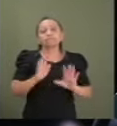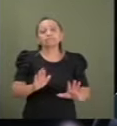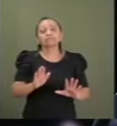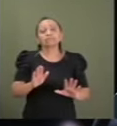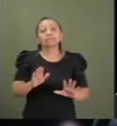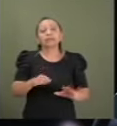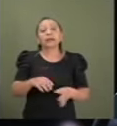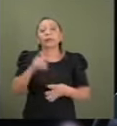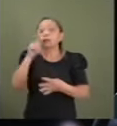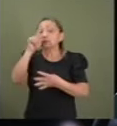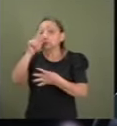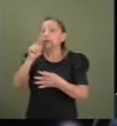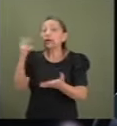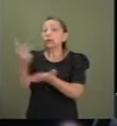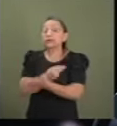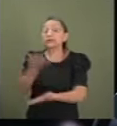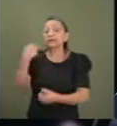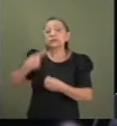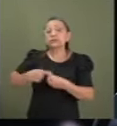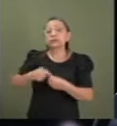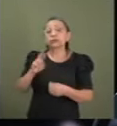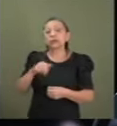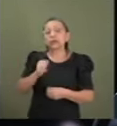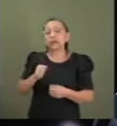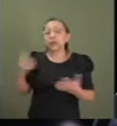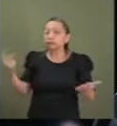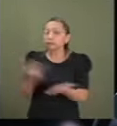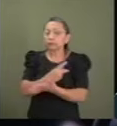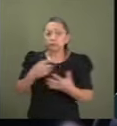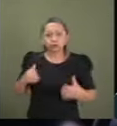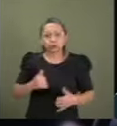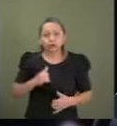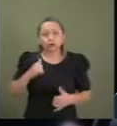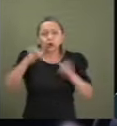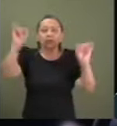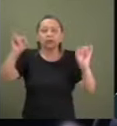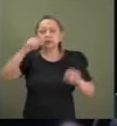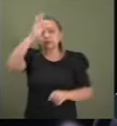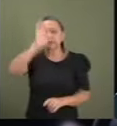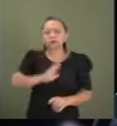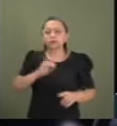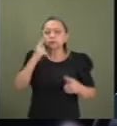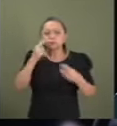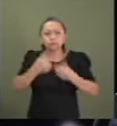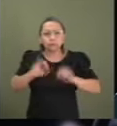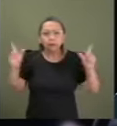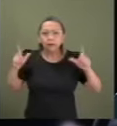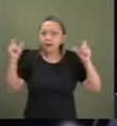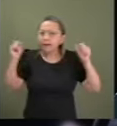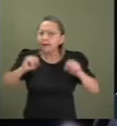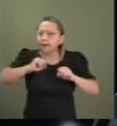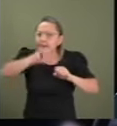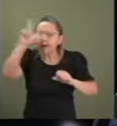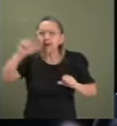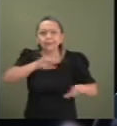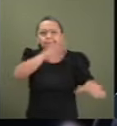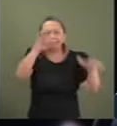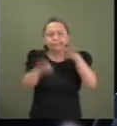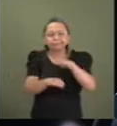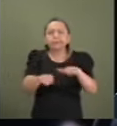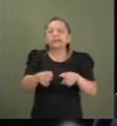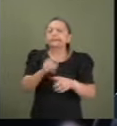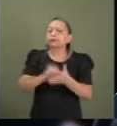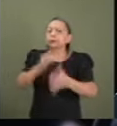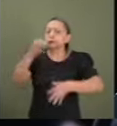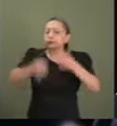chacina de Unaí chocou o Brasil e evidenciou as terríveis e profundas desigualdades e injustiças seculares